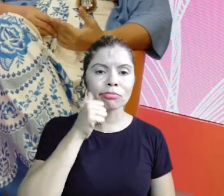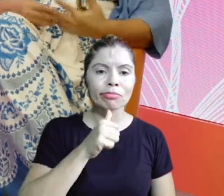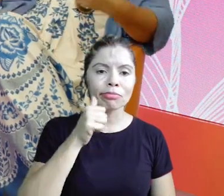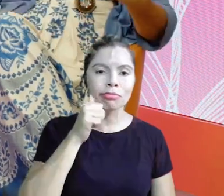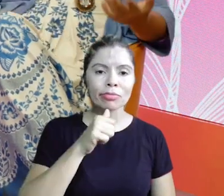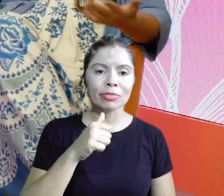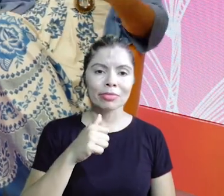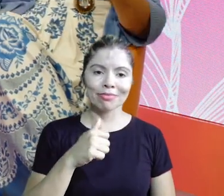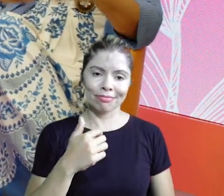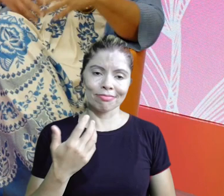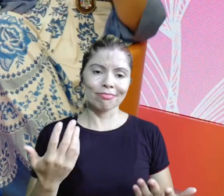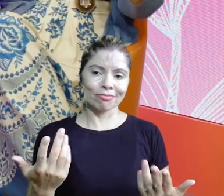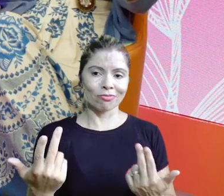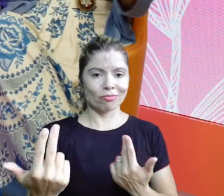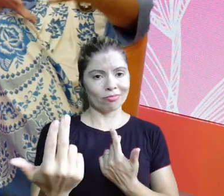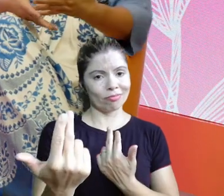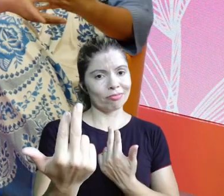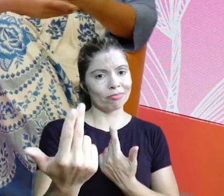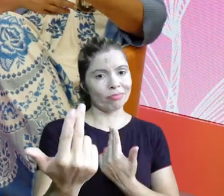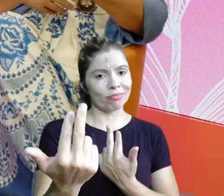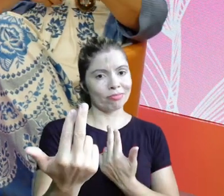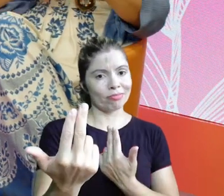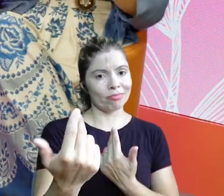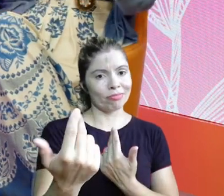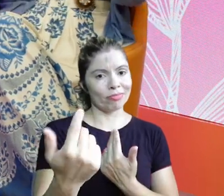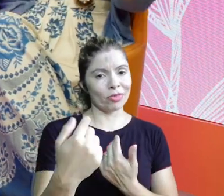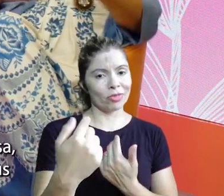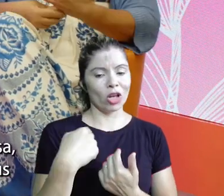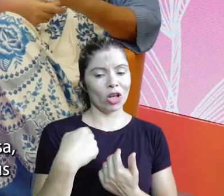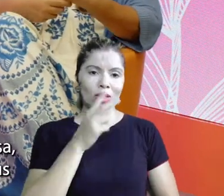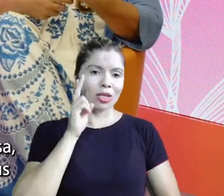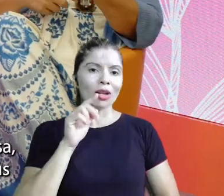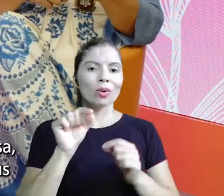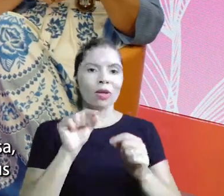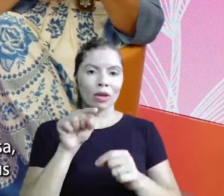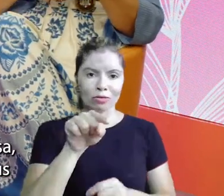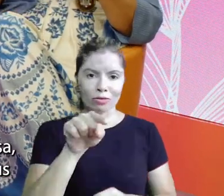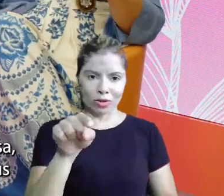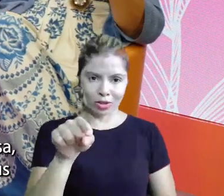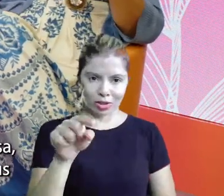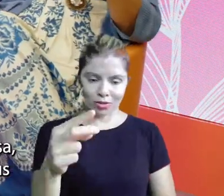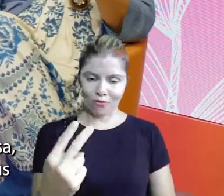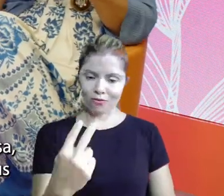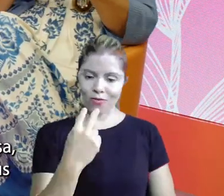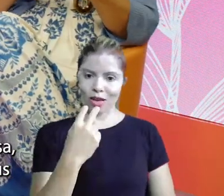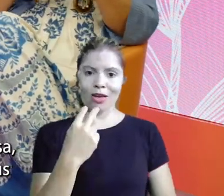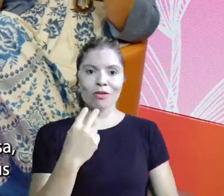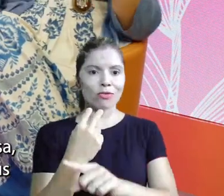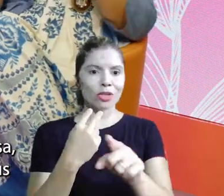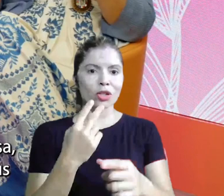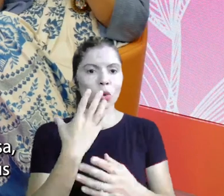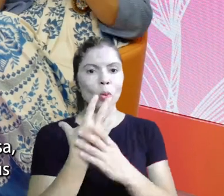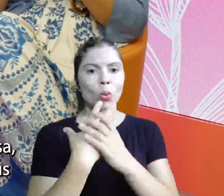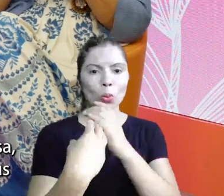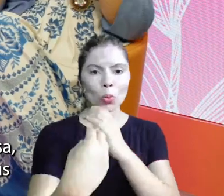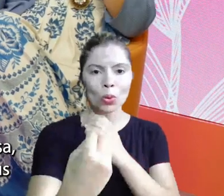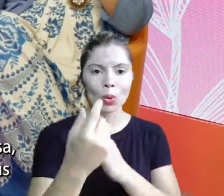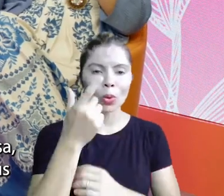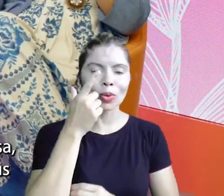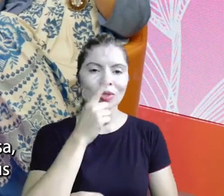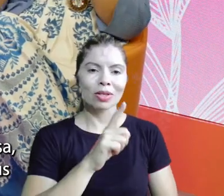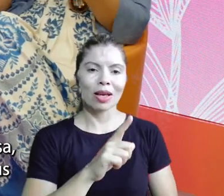que a nossa história inspire vocês a outras mulheres a construir um mundo mais cordeirosa, mais bonitinho,